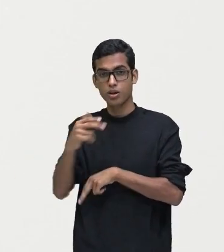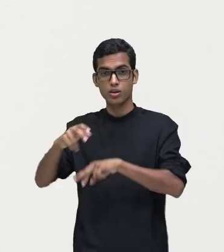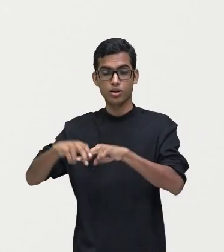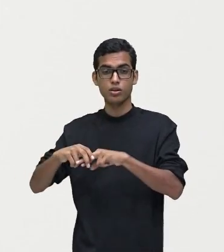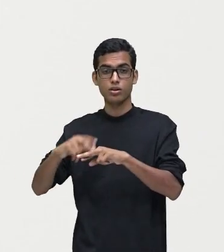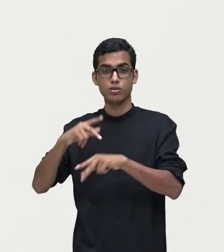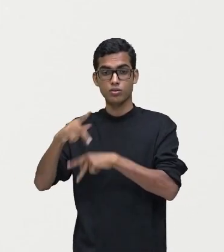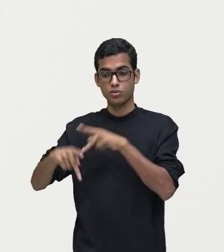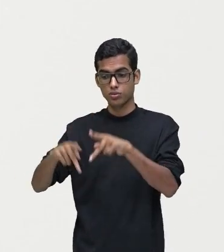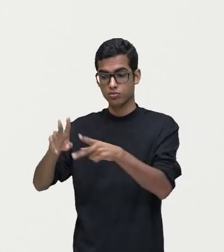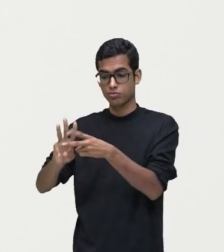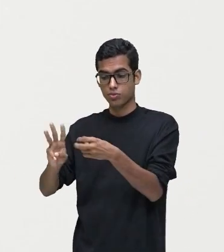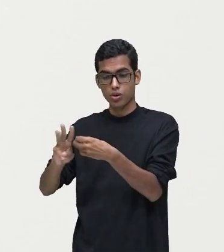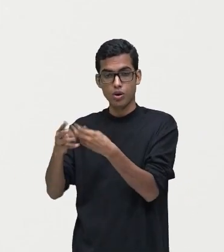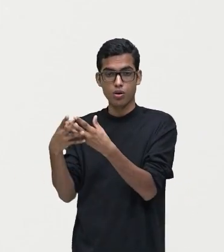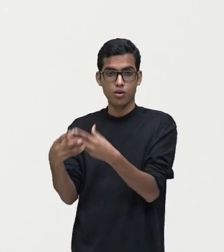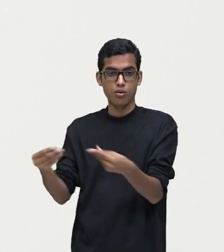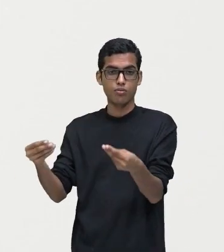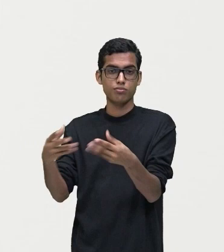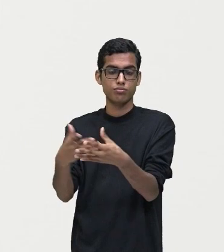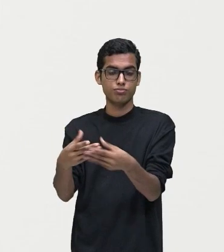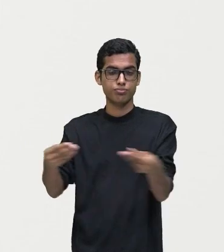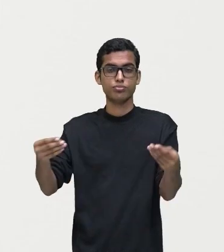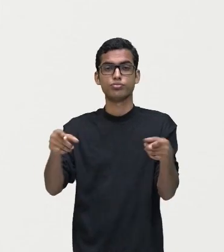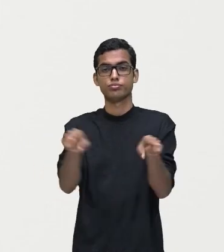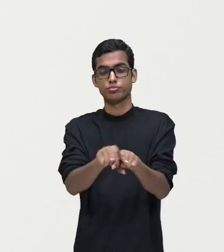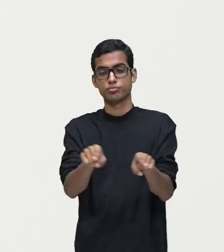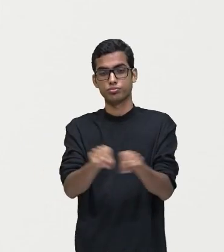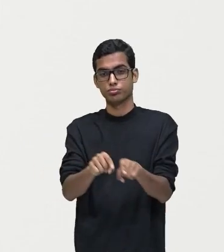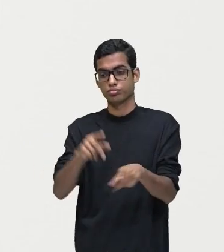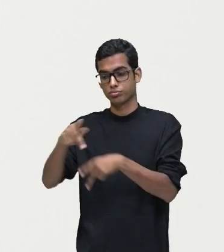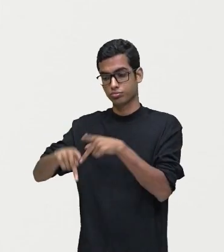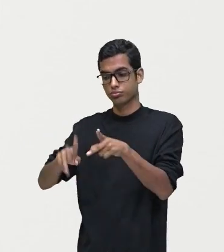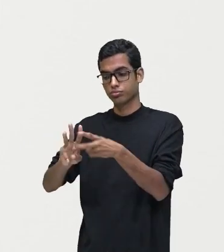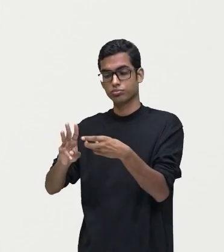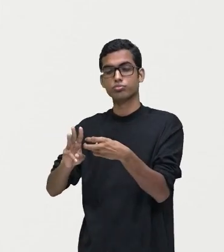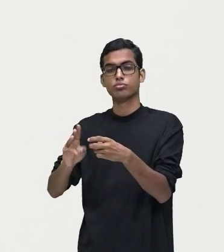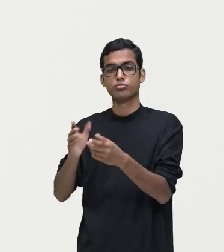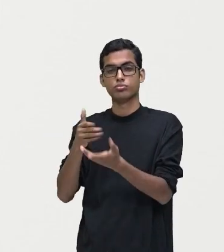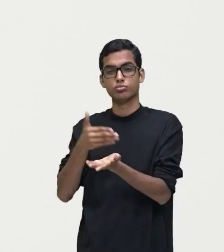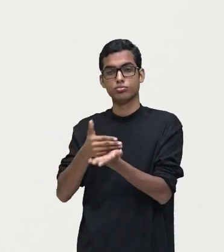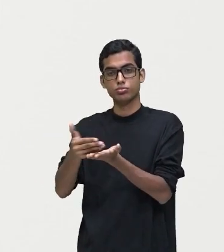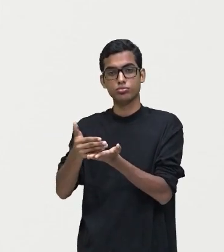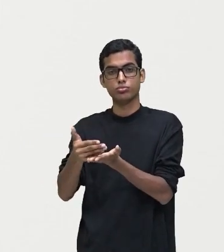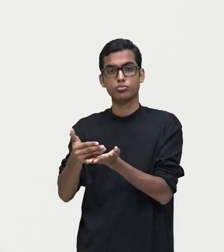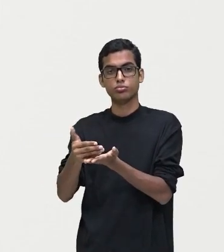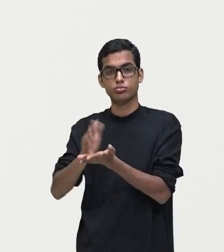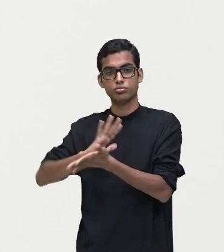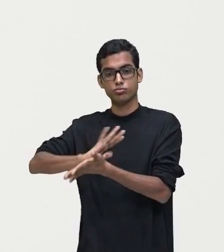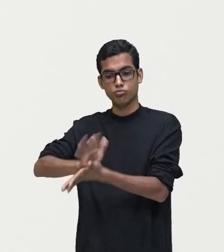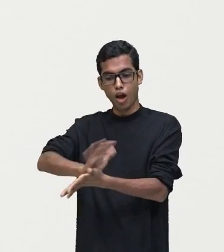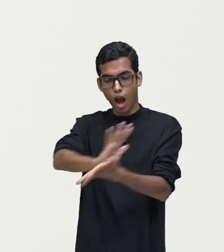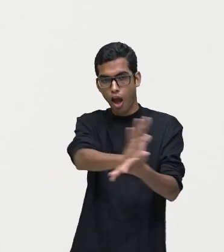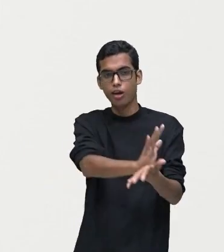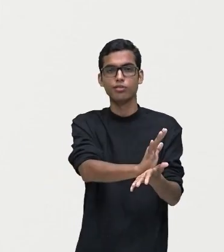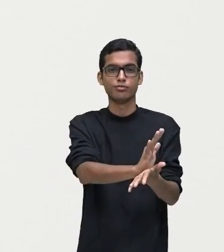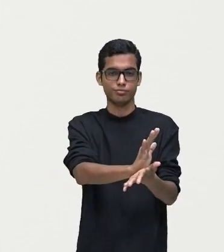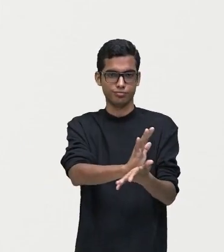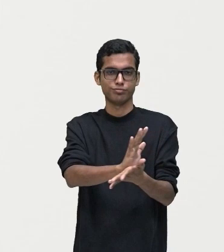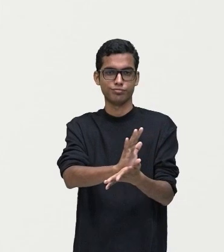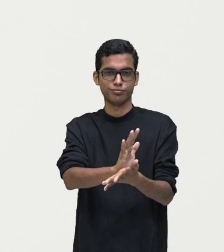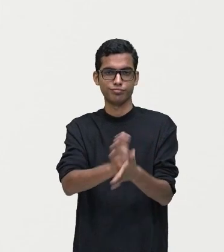os nativos, as pessoas que falavam essas línguas, próprios índios, acabaram sendo dizimados durante esse período,